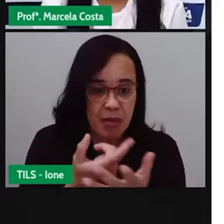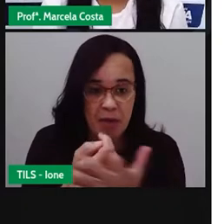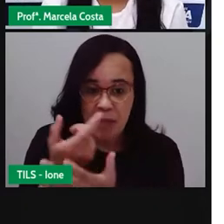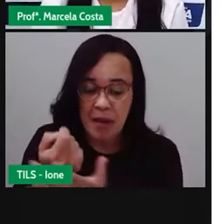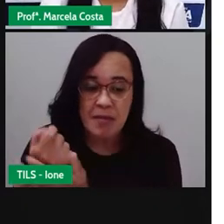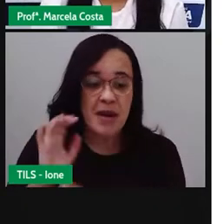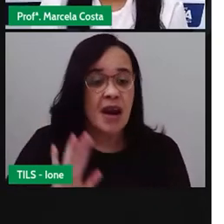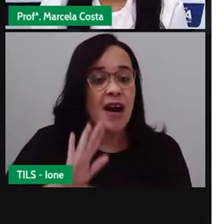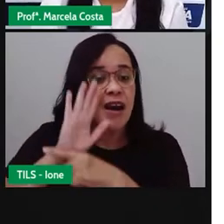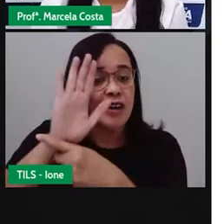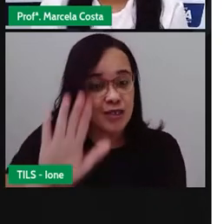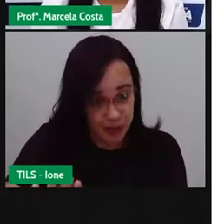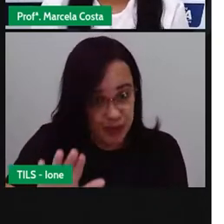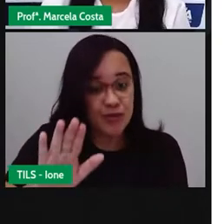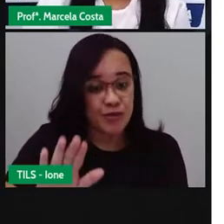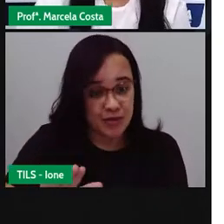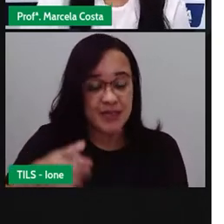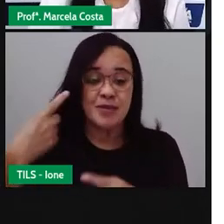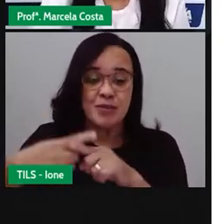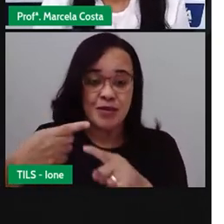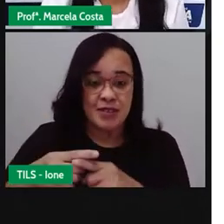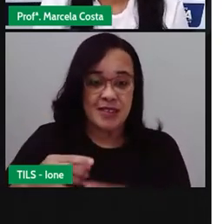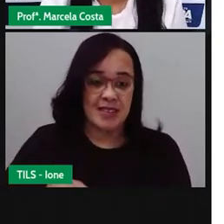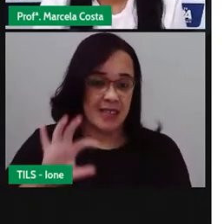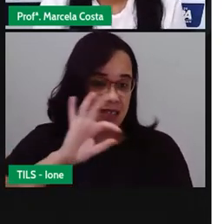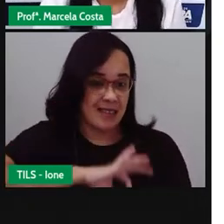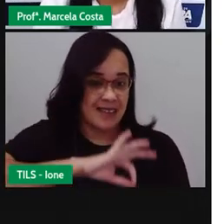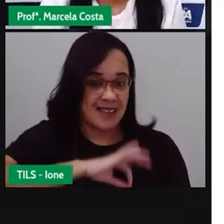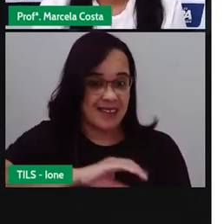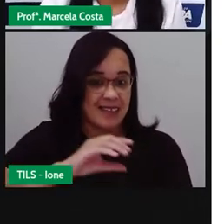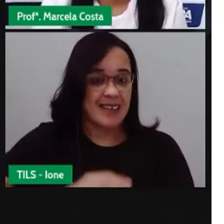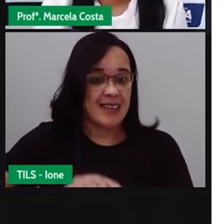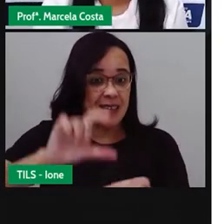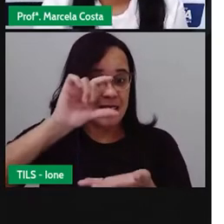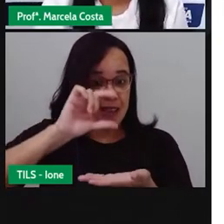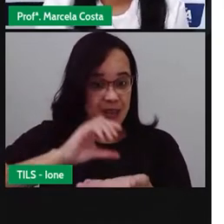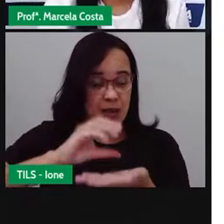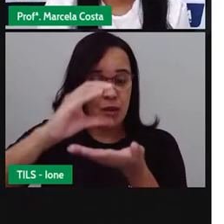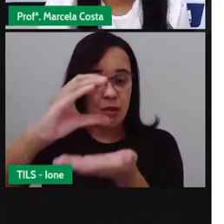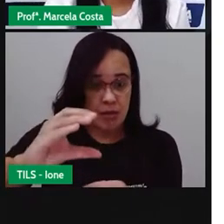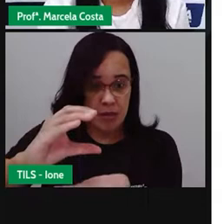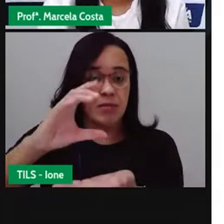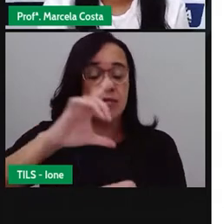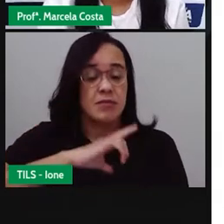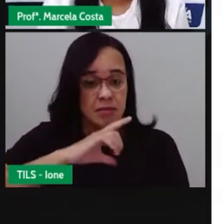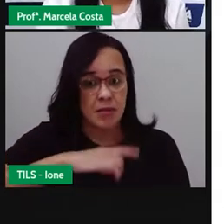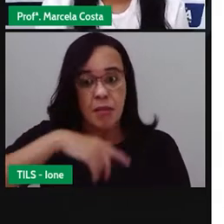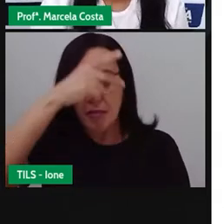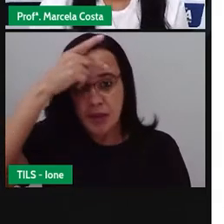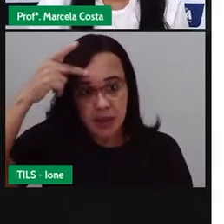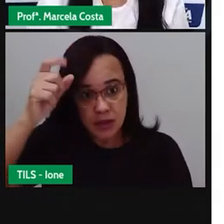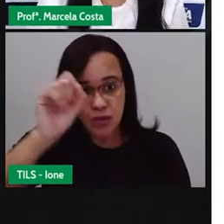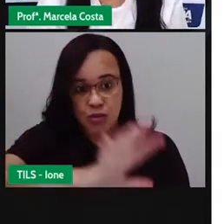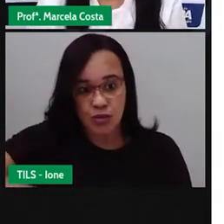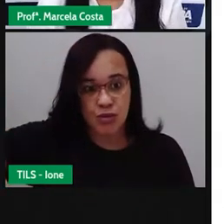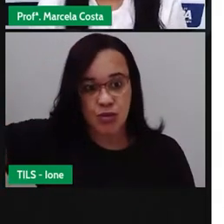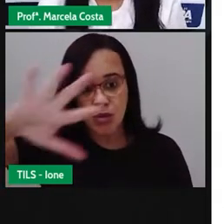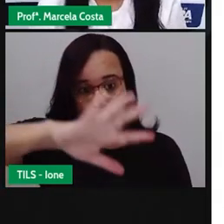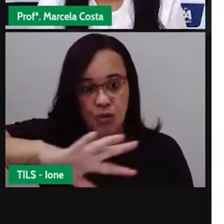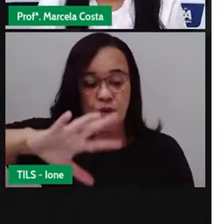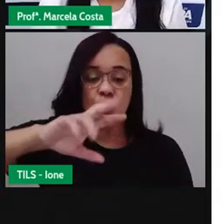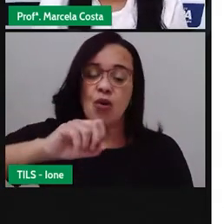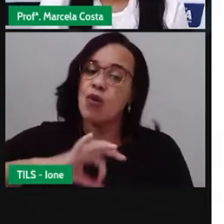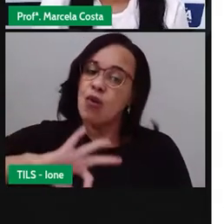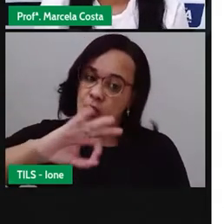economia, gerando vinda para as pessoas que moram aqui na região. Agora,